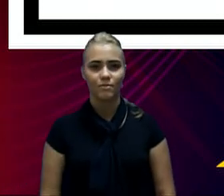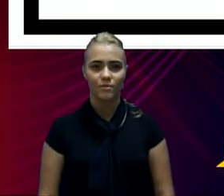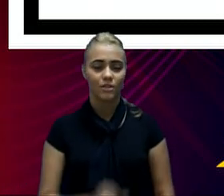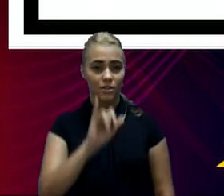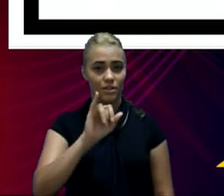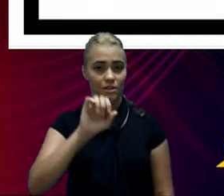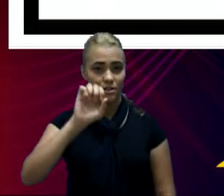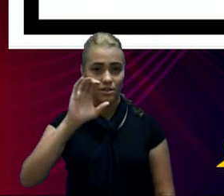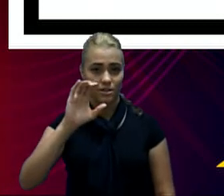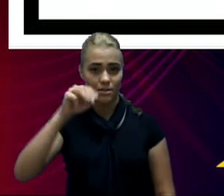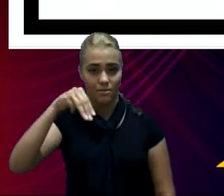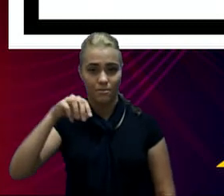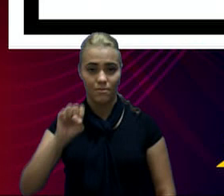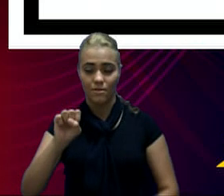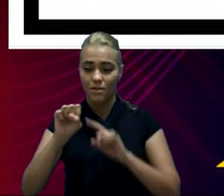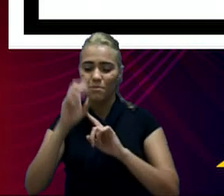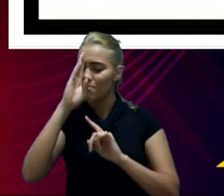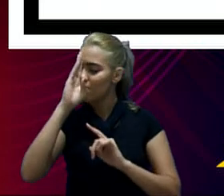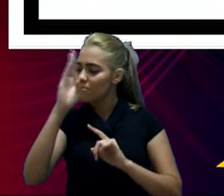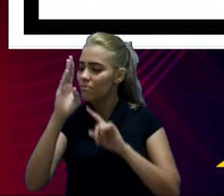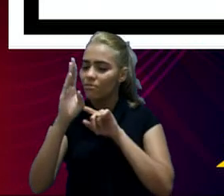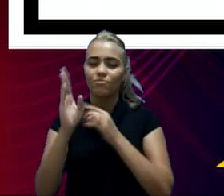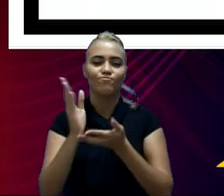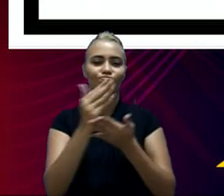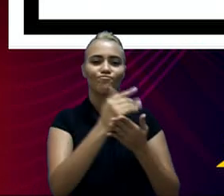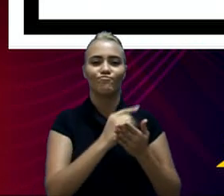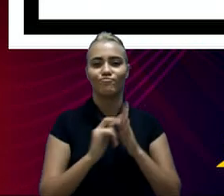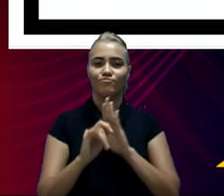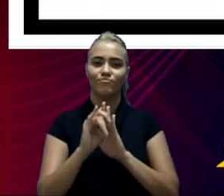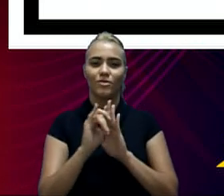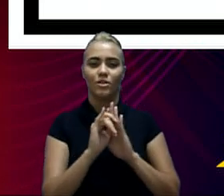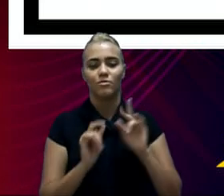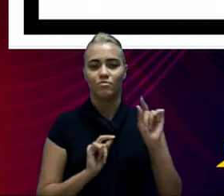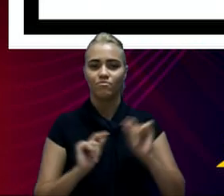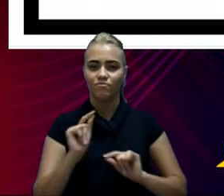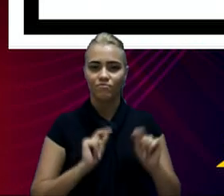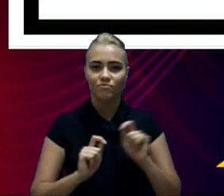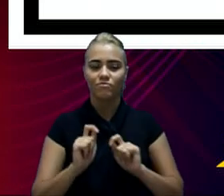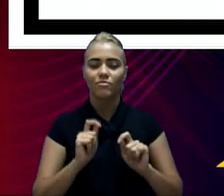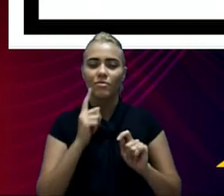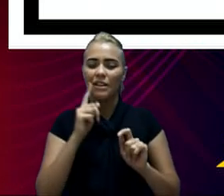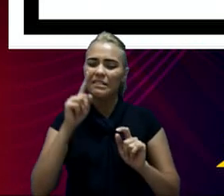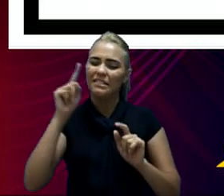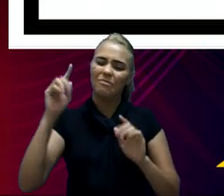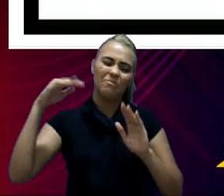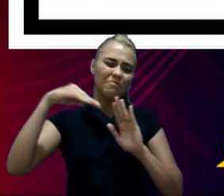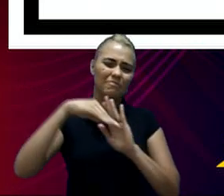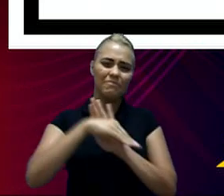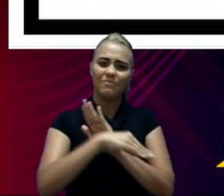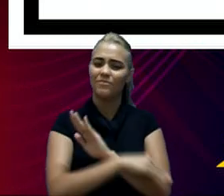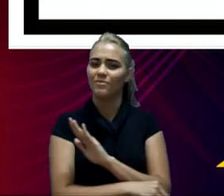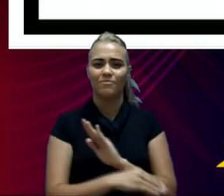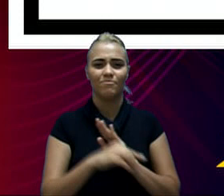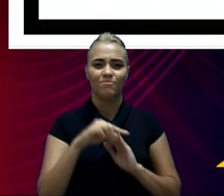ICMS, a principal receita do município, ela teve uma queda muito considerável,